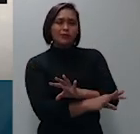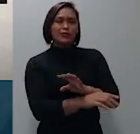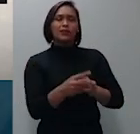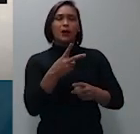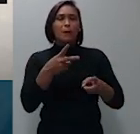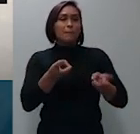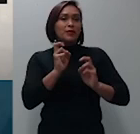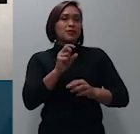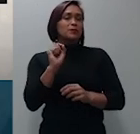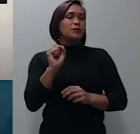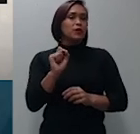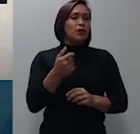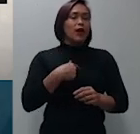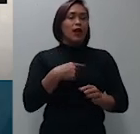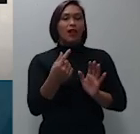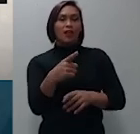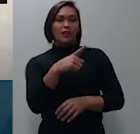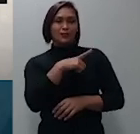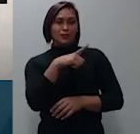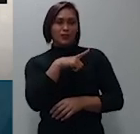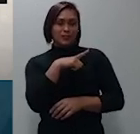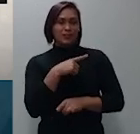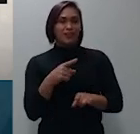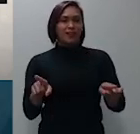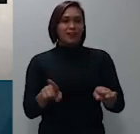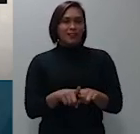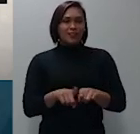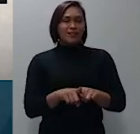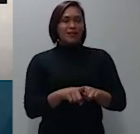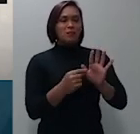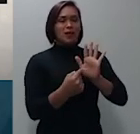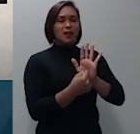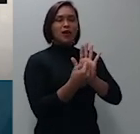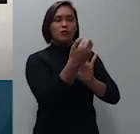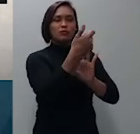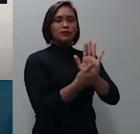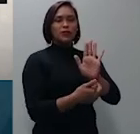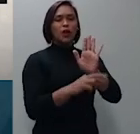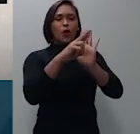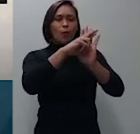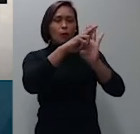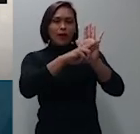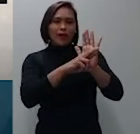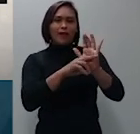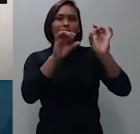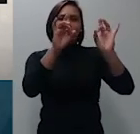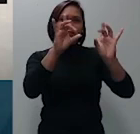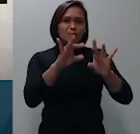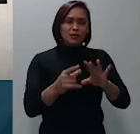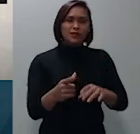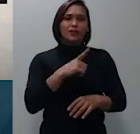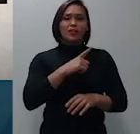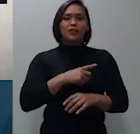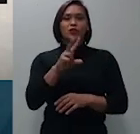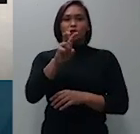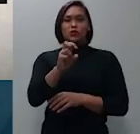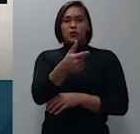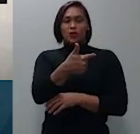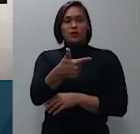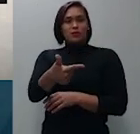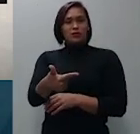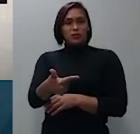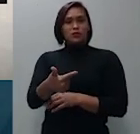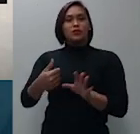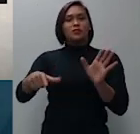constatar, contrastar com a regra específica constituída no 52.2 da lei já mencionada, tal